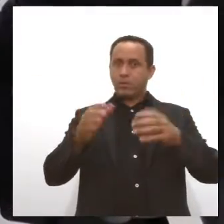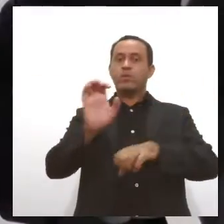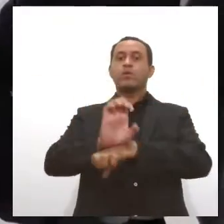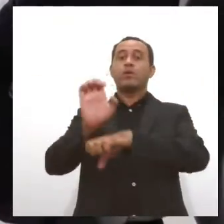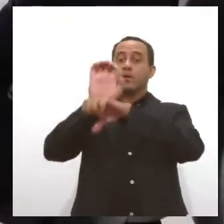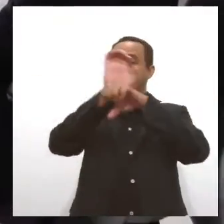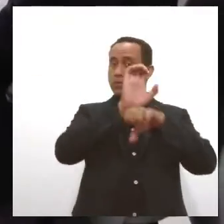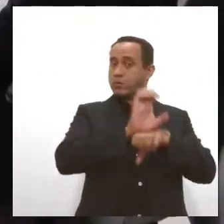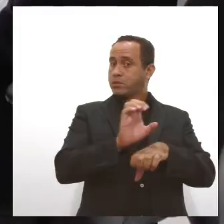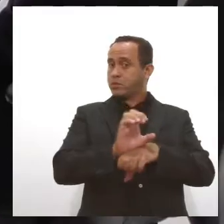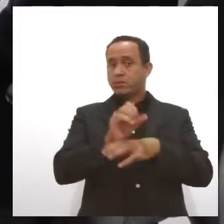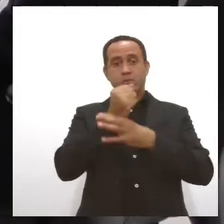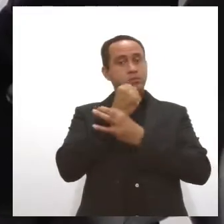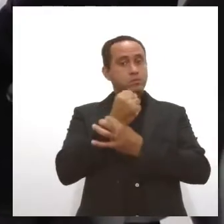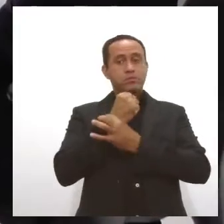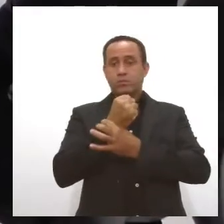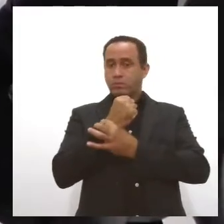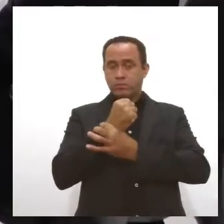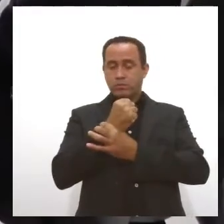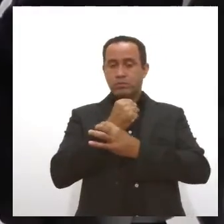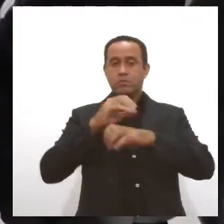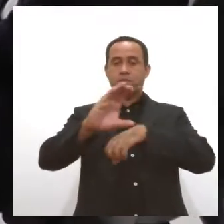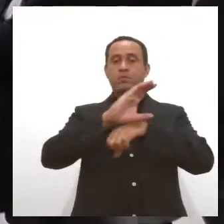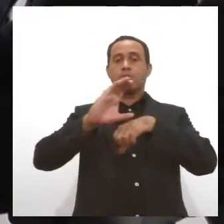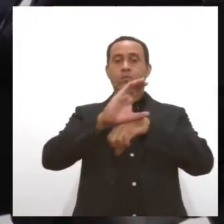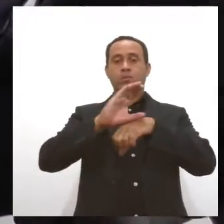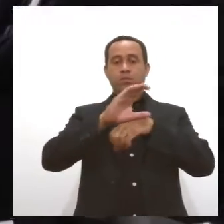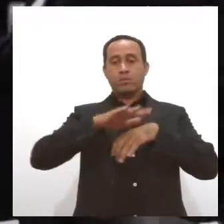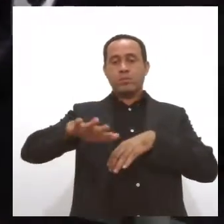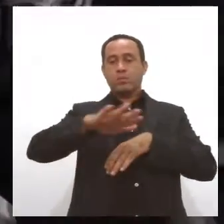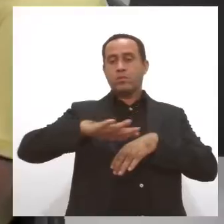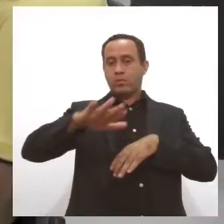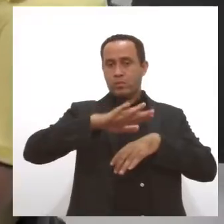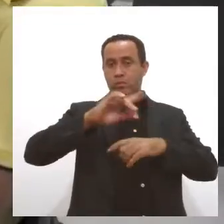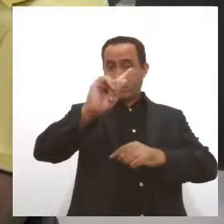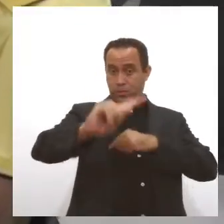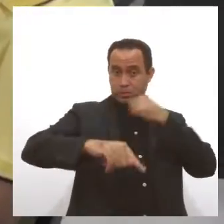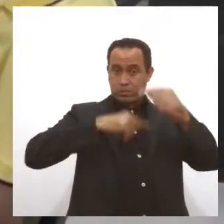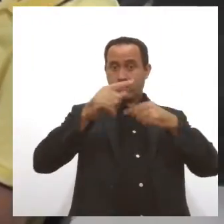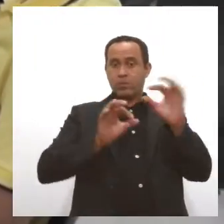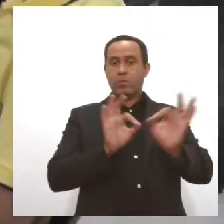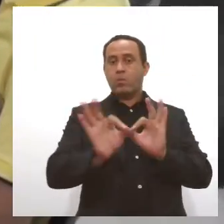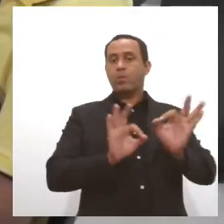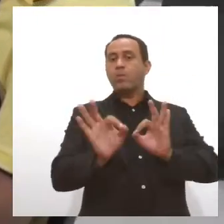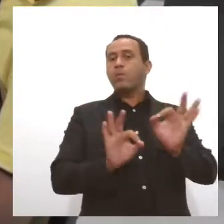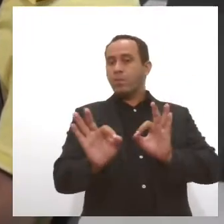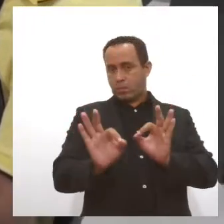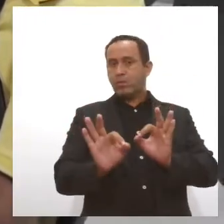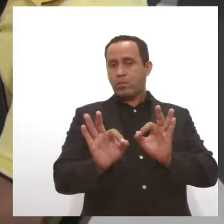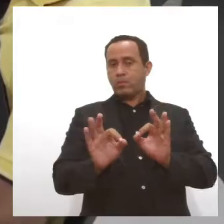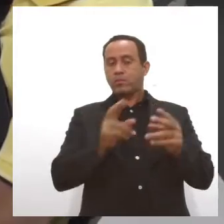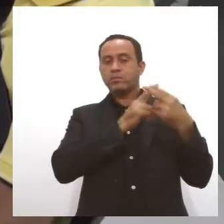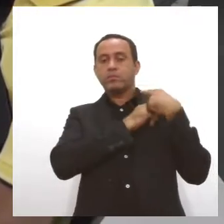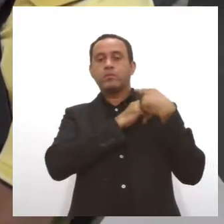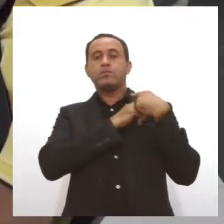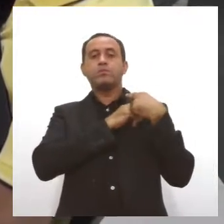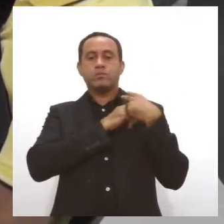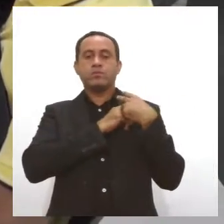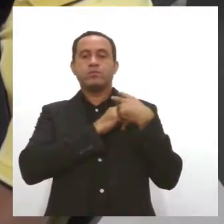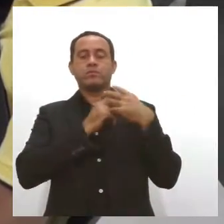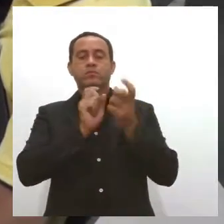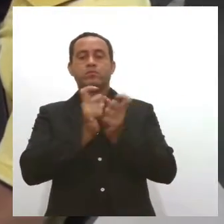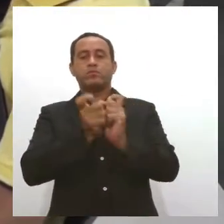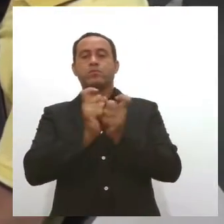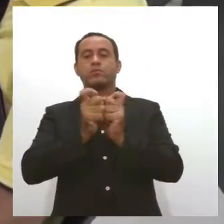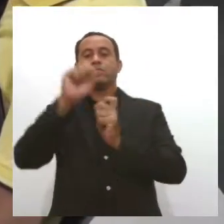garantir sua existência nas Constituições locais e posteriormente regulamentar. Os responsáveis por essa discussão